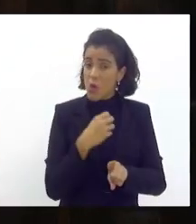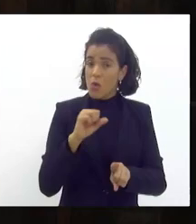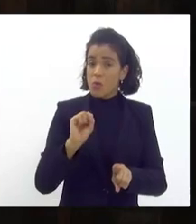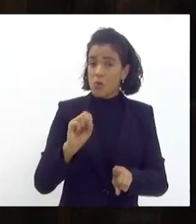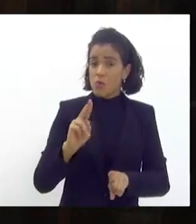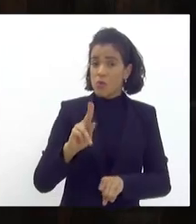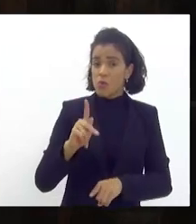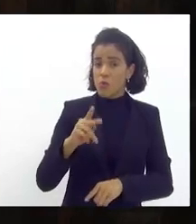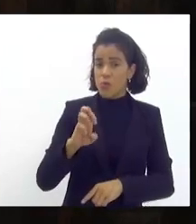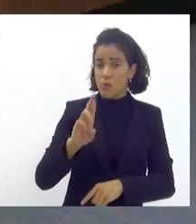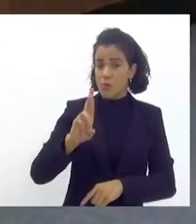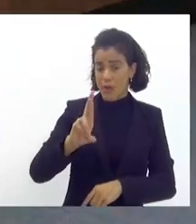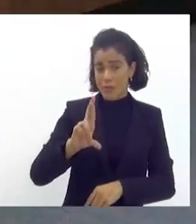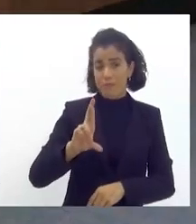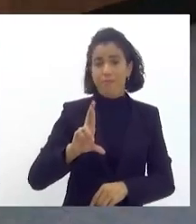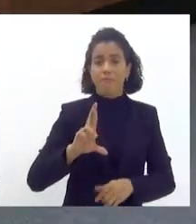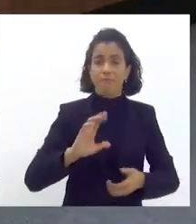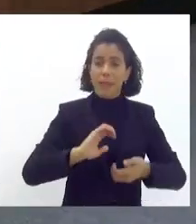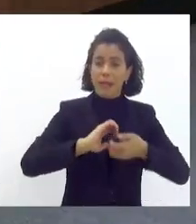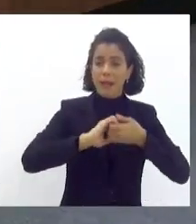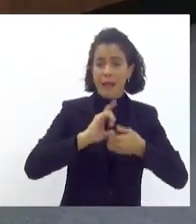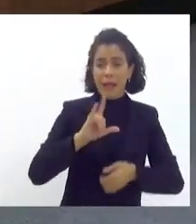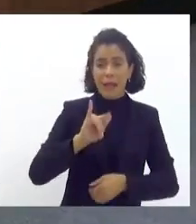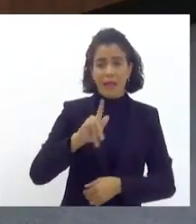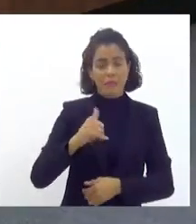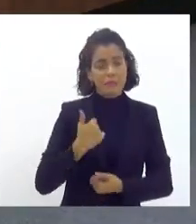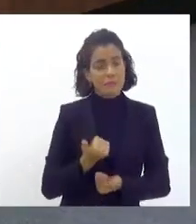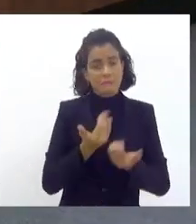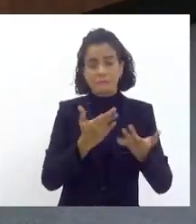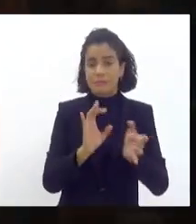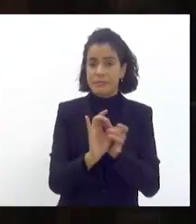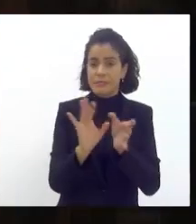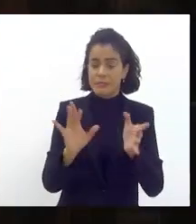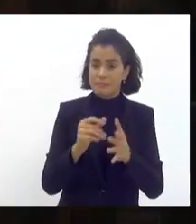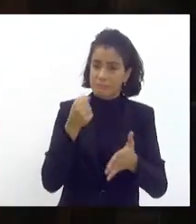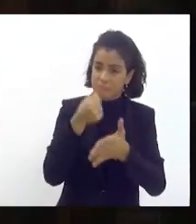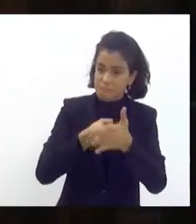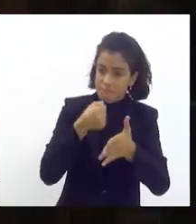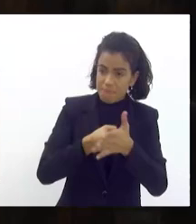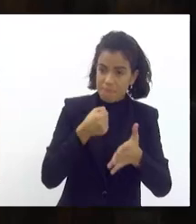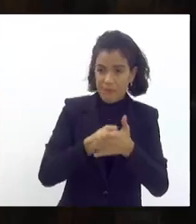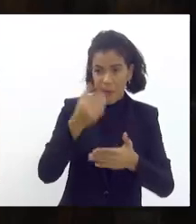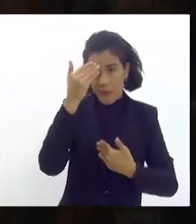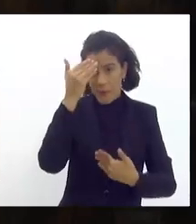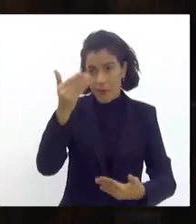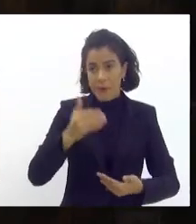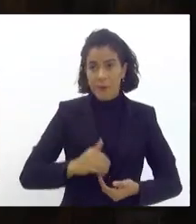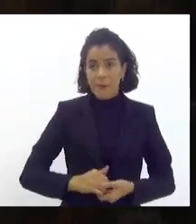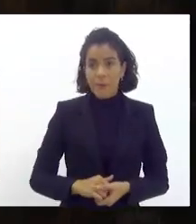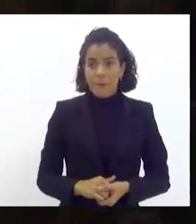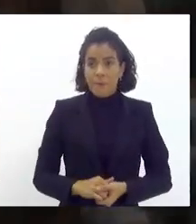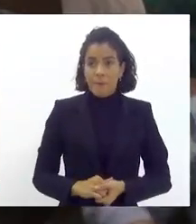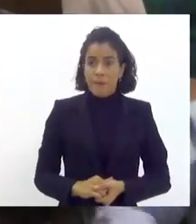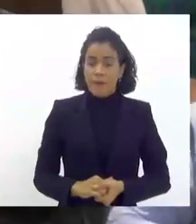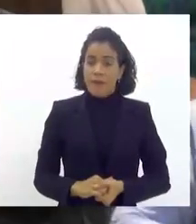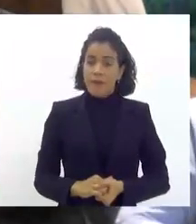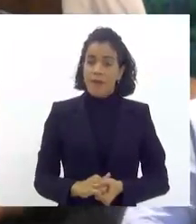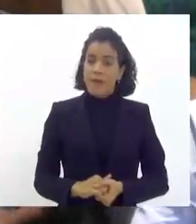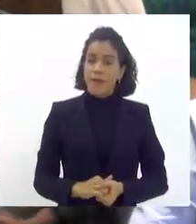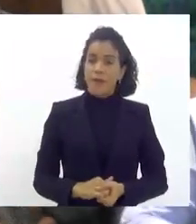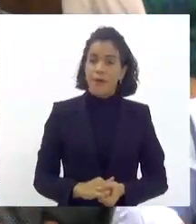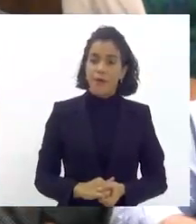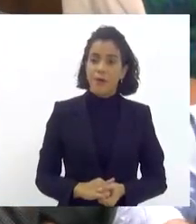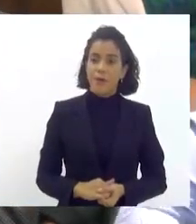disposição e informação também para o que podemos ajudar nessa luta muito obrigado a todos obrigado querido